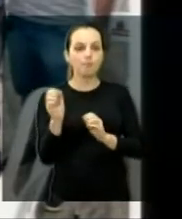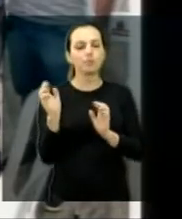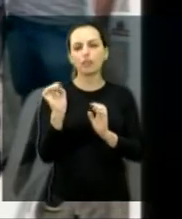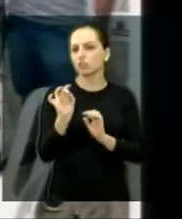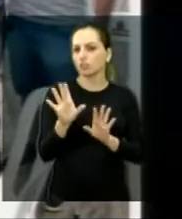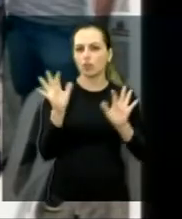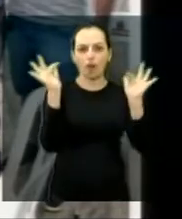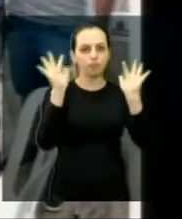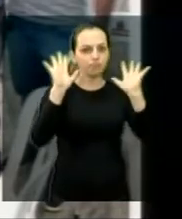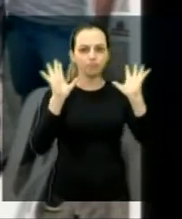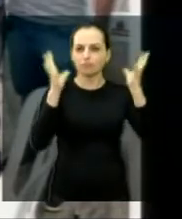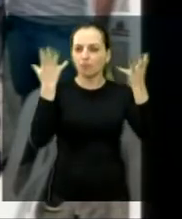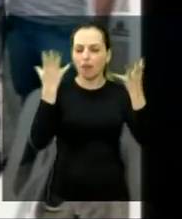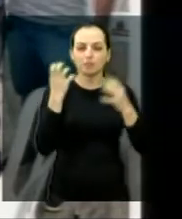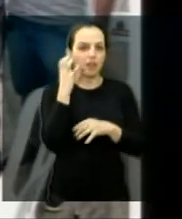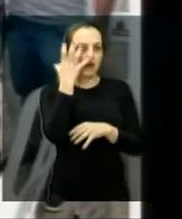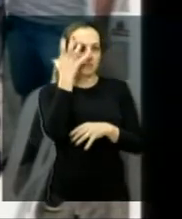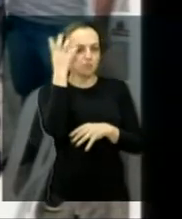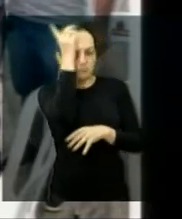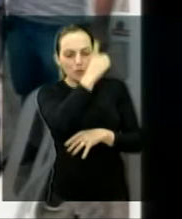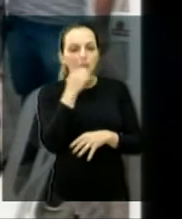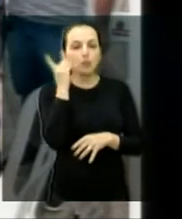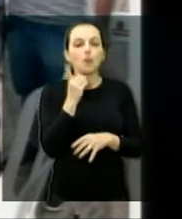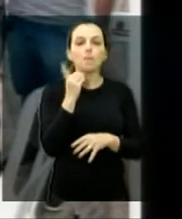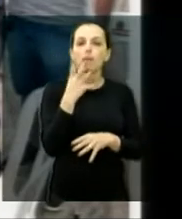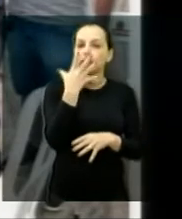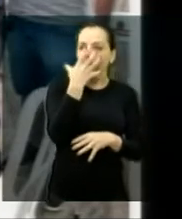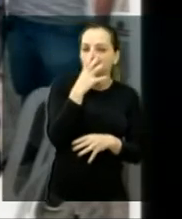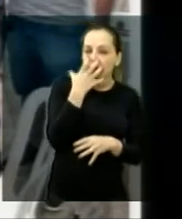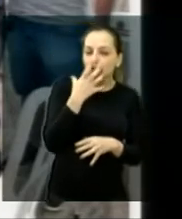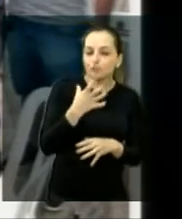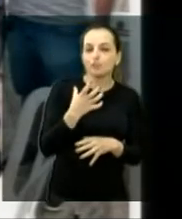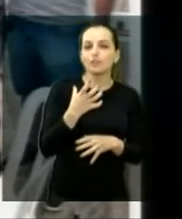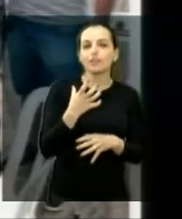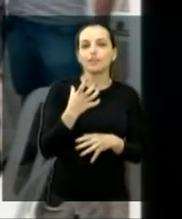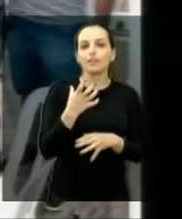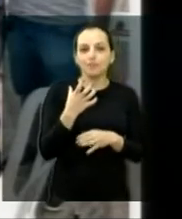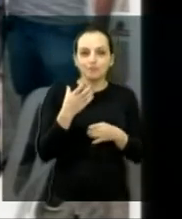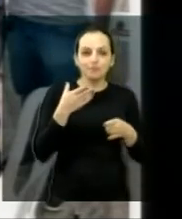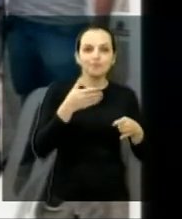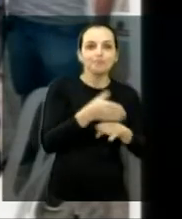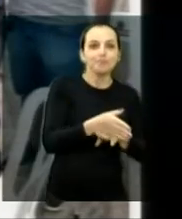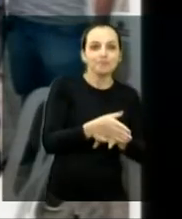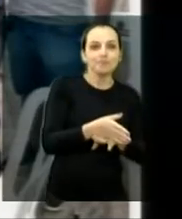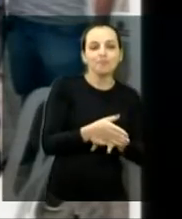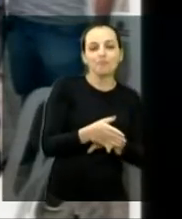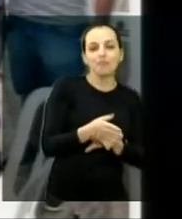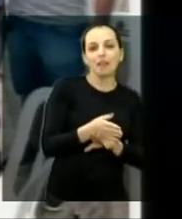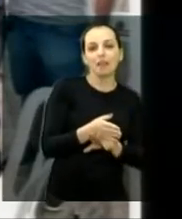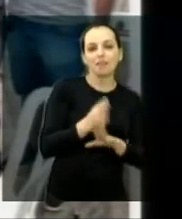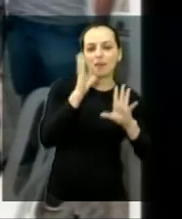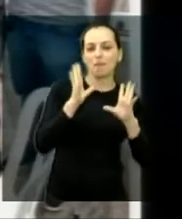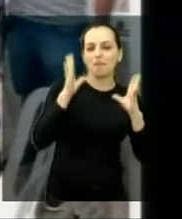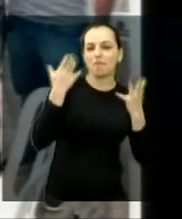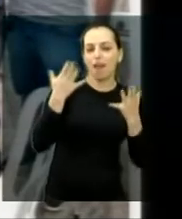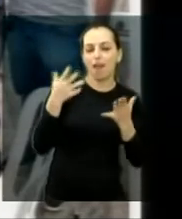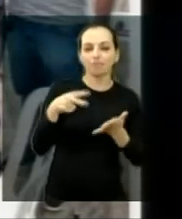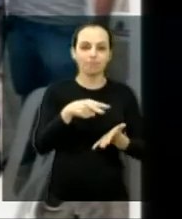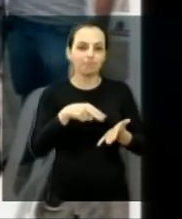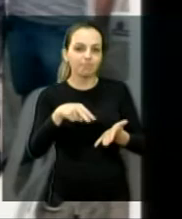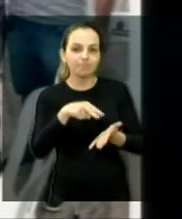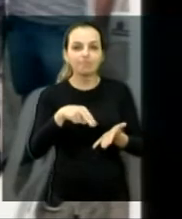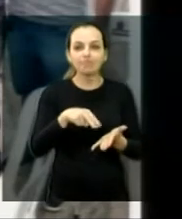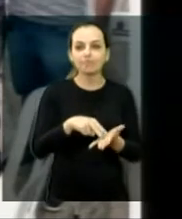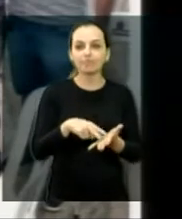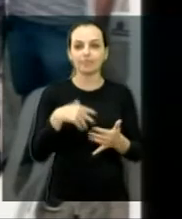Domingo foi gostoso demais. Saí no evento dos cachorrinhos, fui para uma festa, dançar um pagodinho. Está aí a nossa